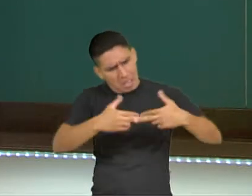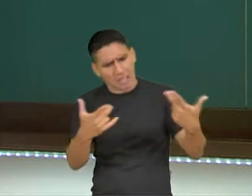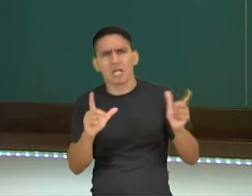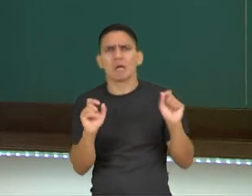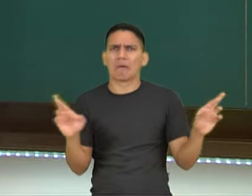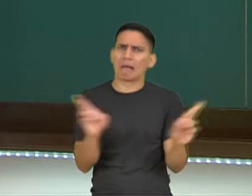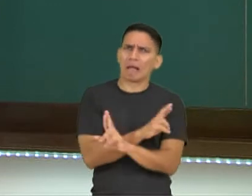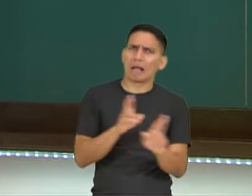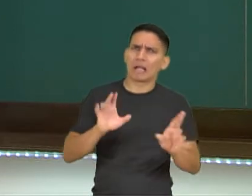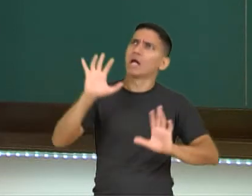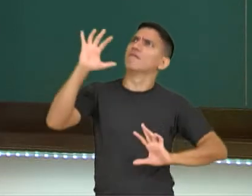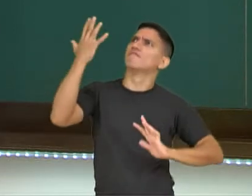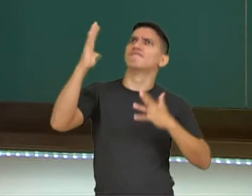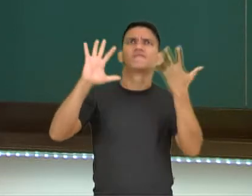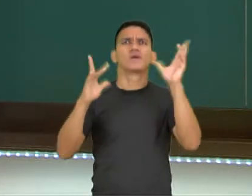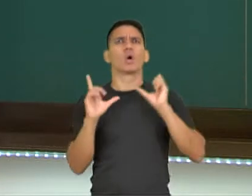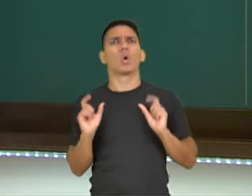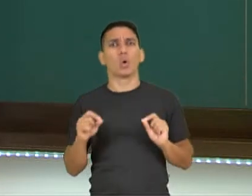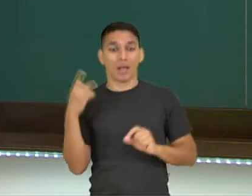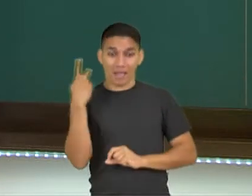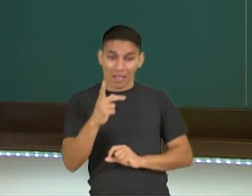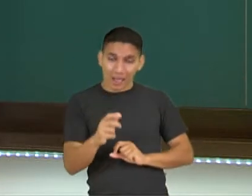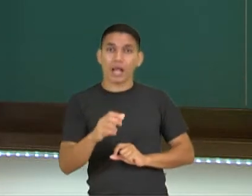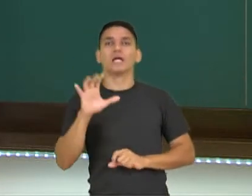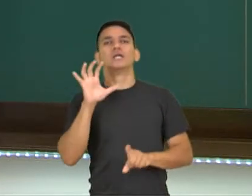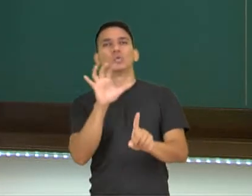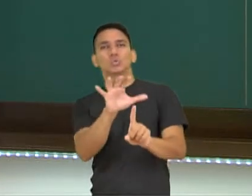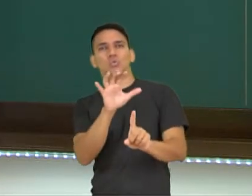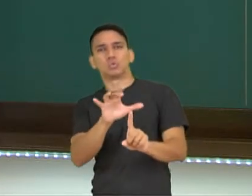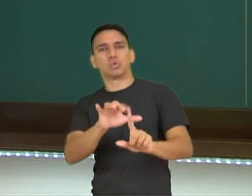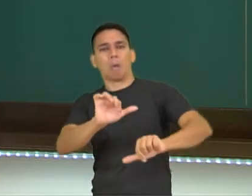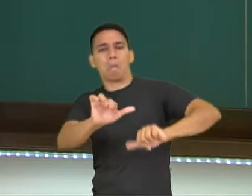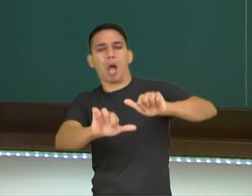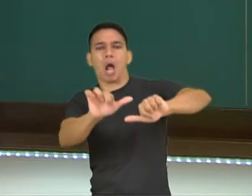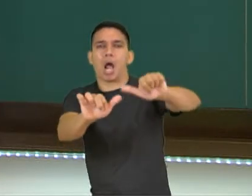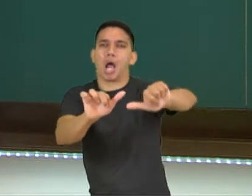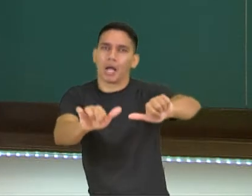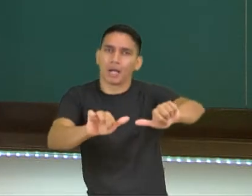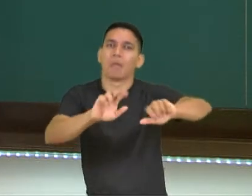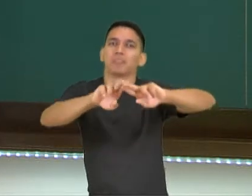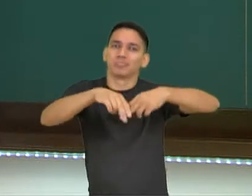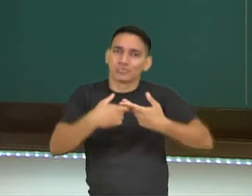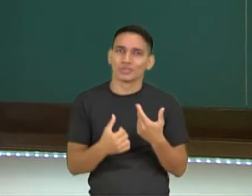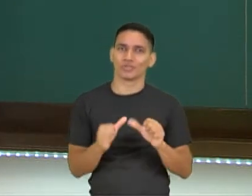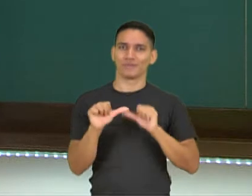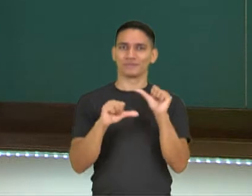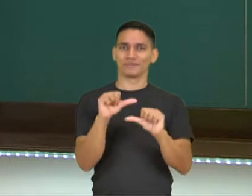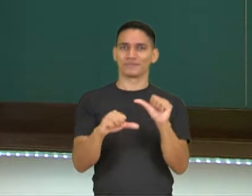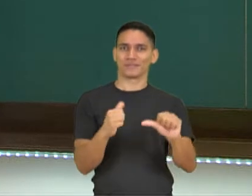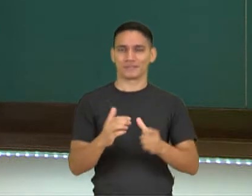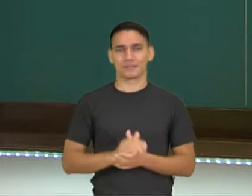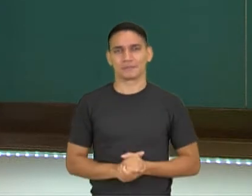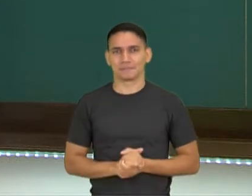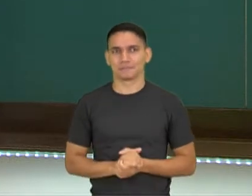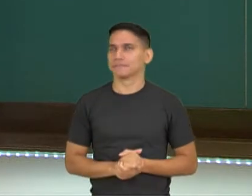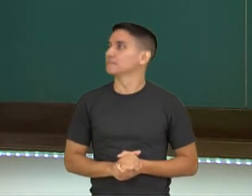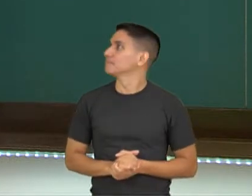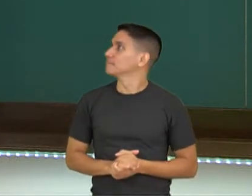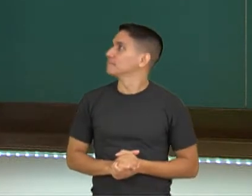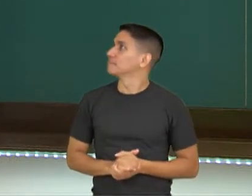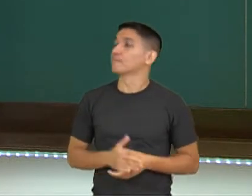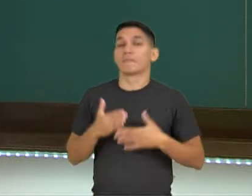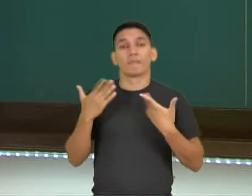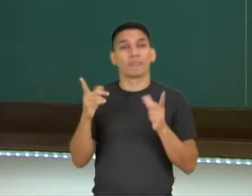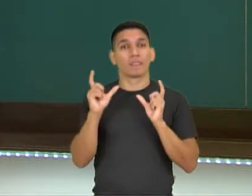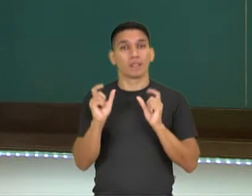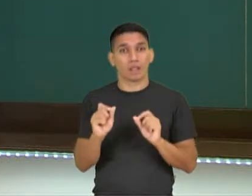ver com o fenômeno, né? Ela sofre as transformações produzindo os chamados fenômenos, certo? E